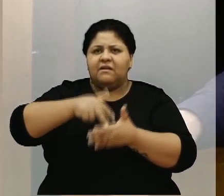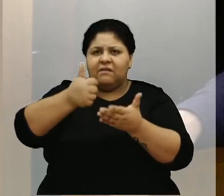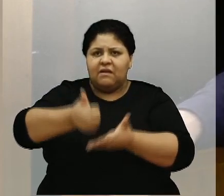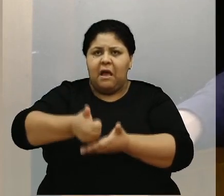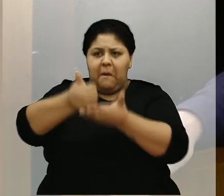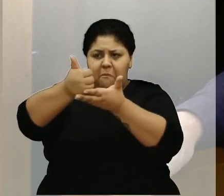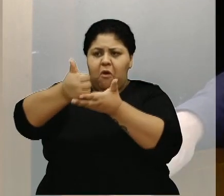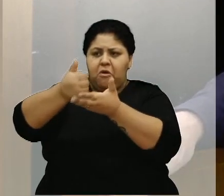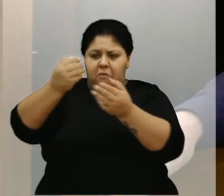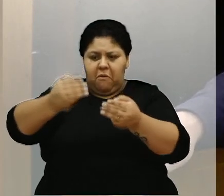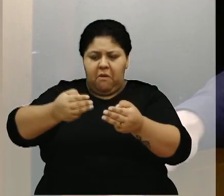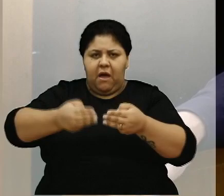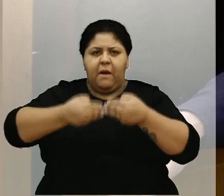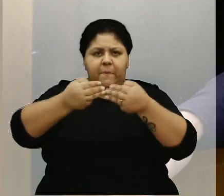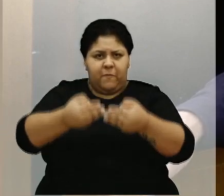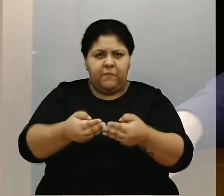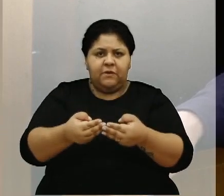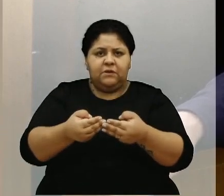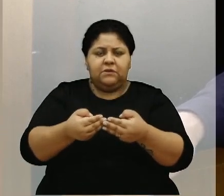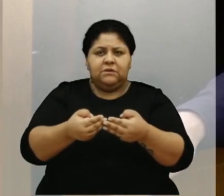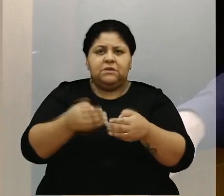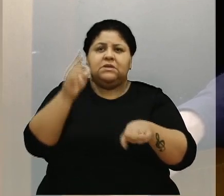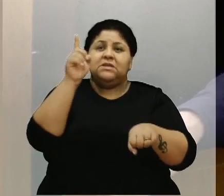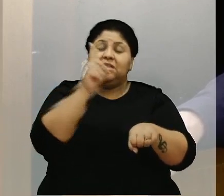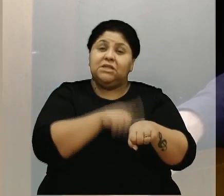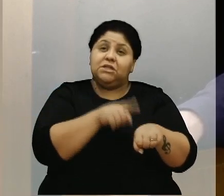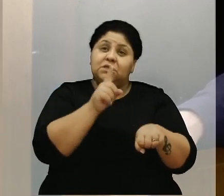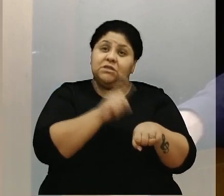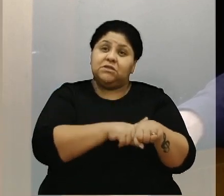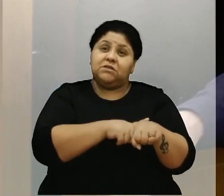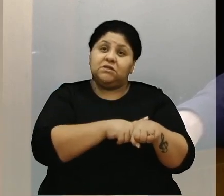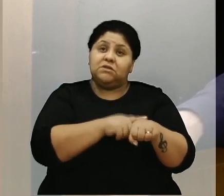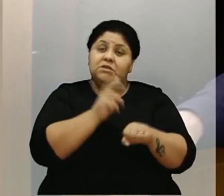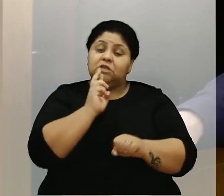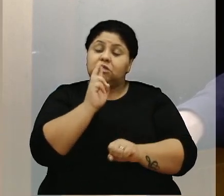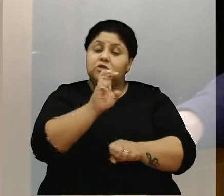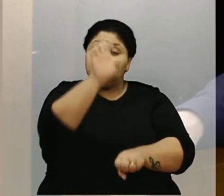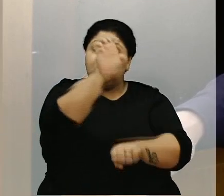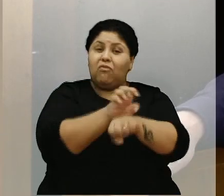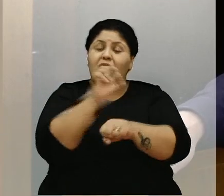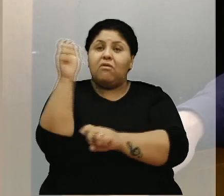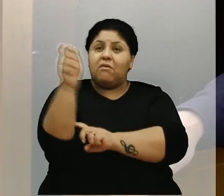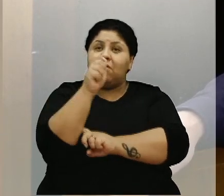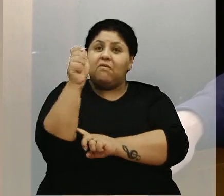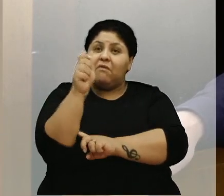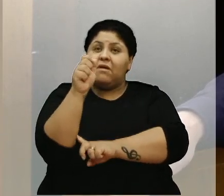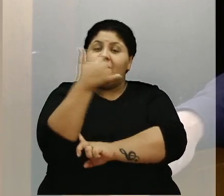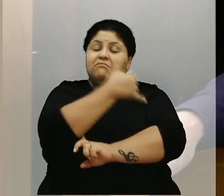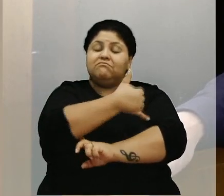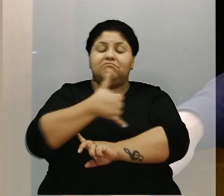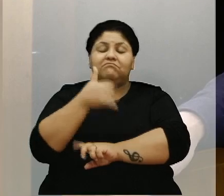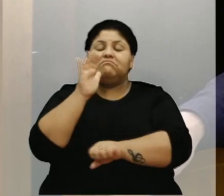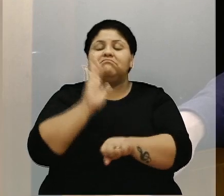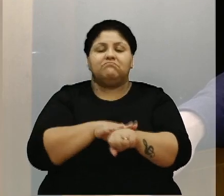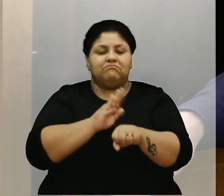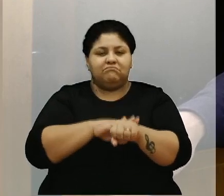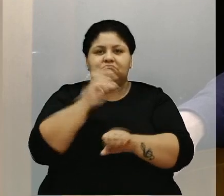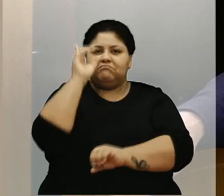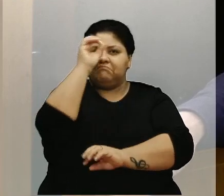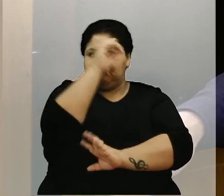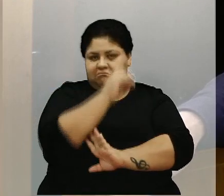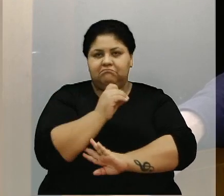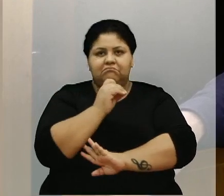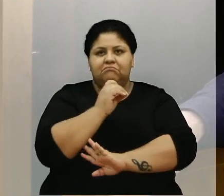moção. Está na hora de darem uma resposta para o Estado do Rio Grande, que está passando por um momento dificílimo